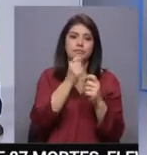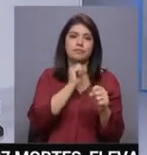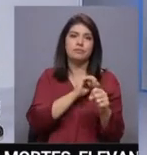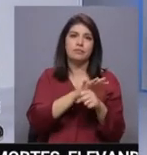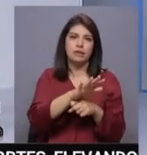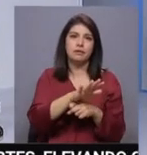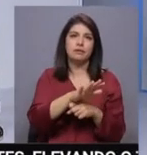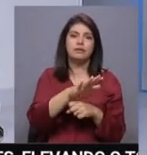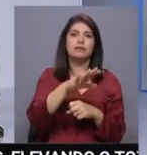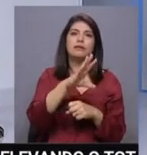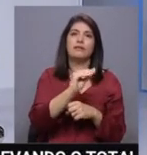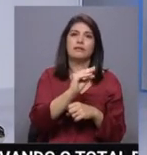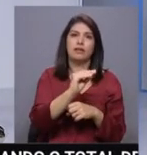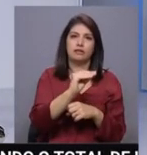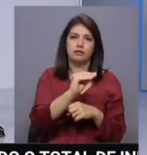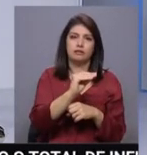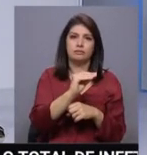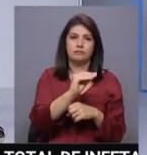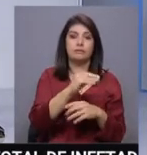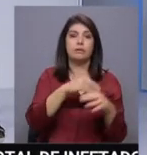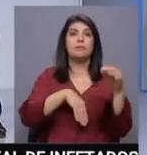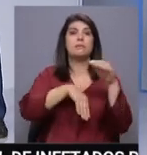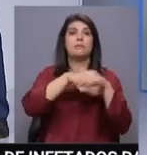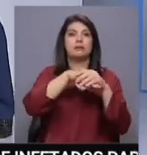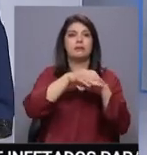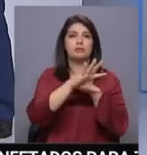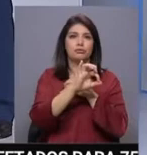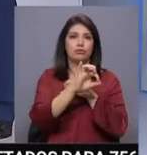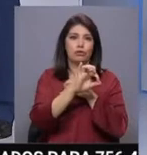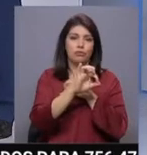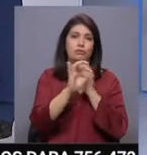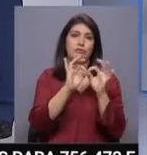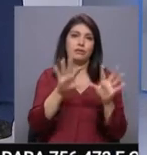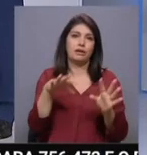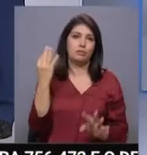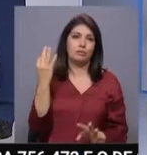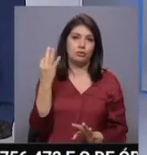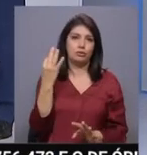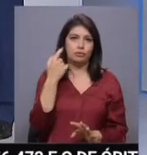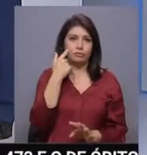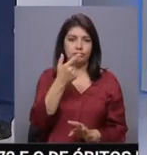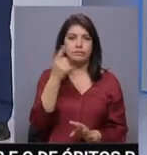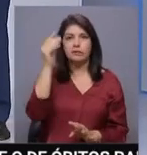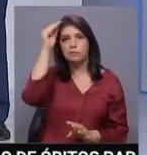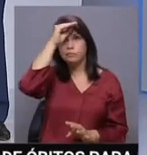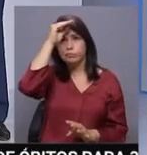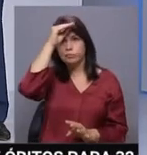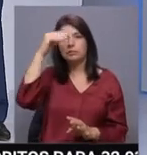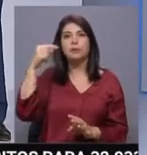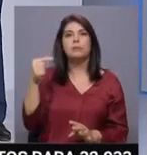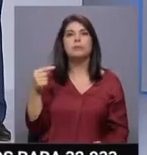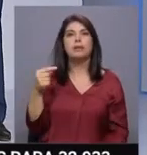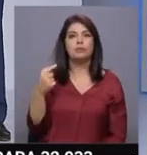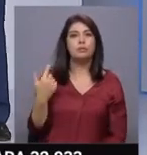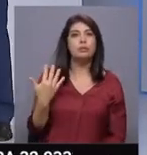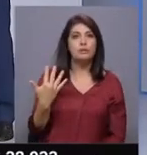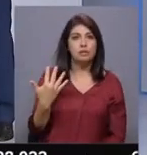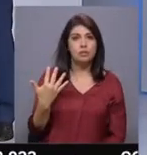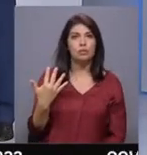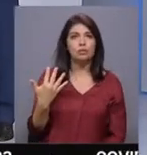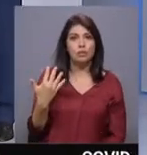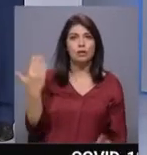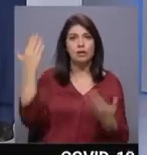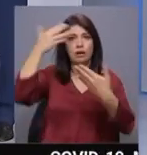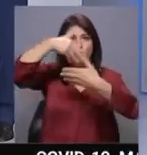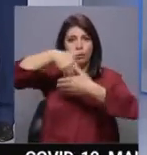temperaturas máximas não passarão além dos 18 graus, que é o que se prevê para o Porto. Para o interior tivemos mínimas da ordem dos 5 graus